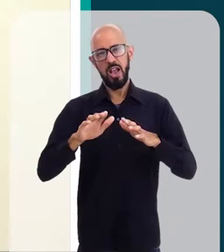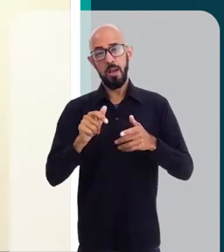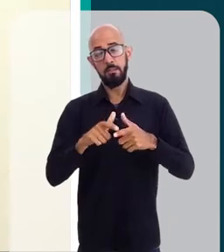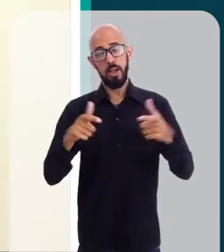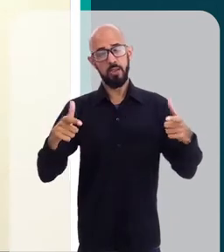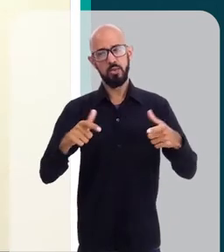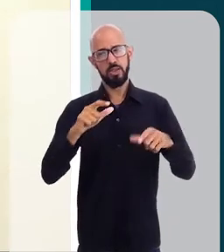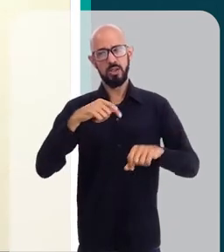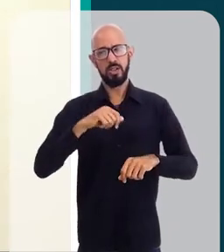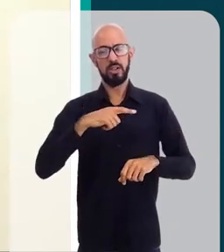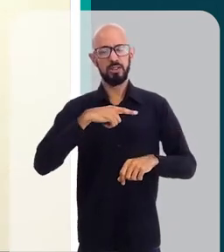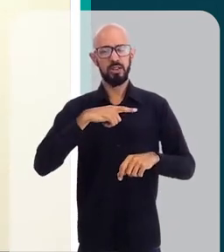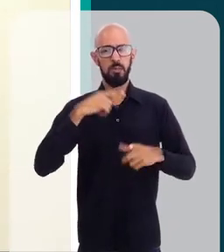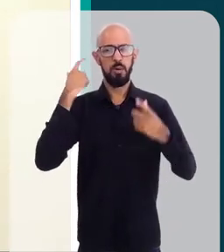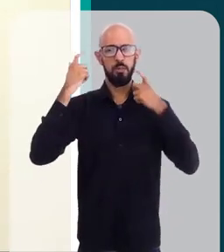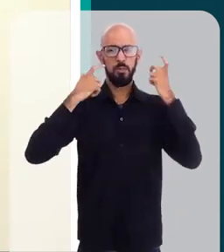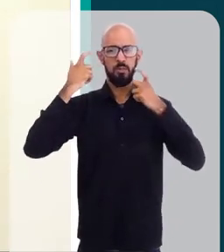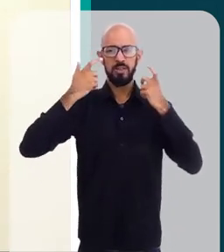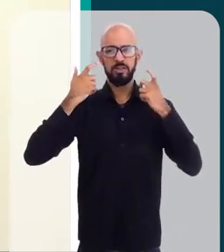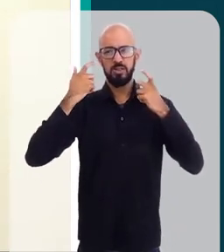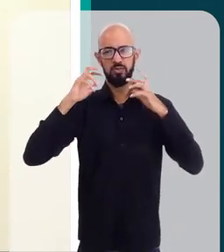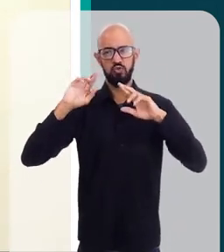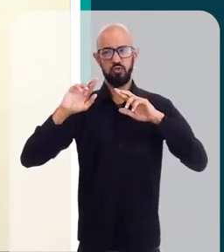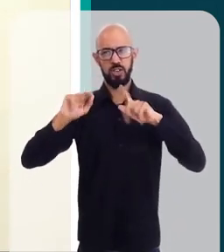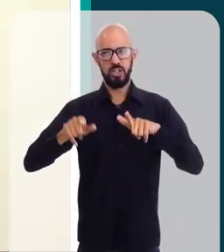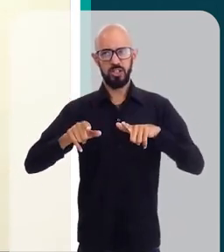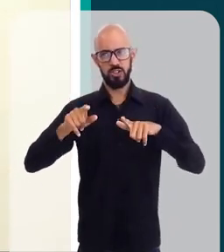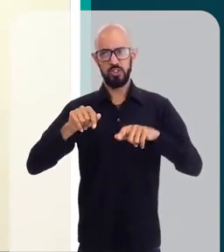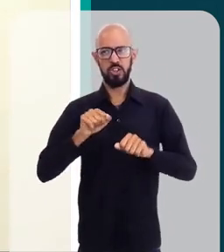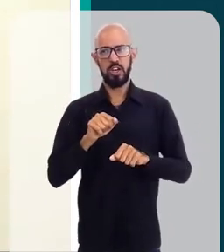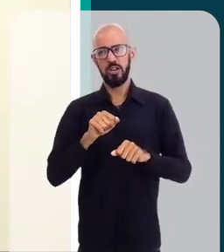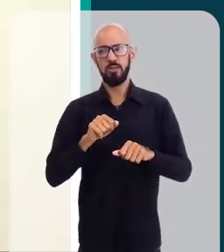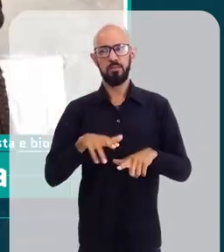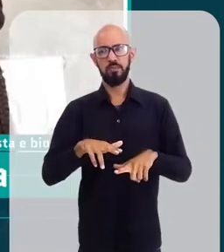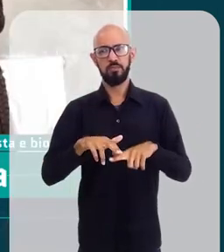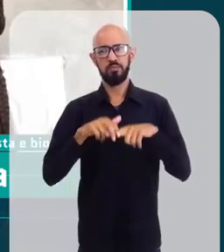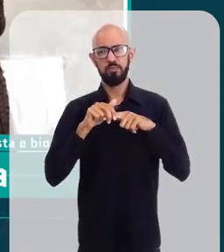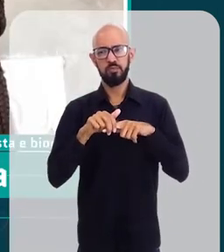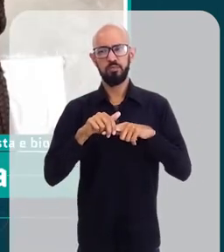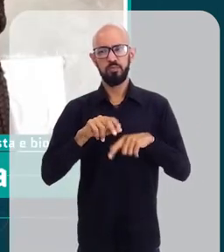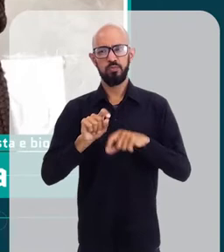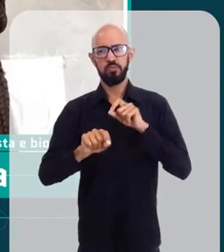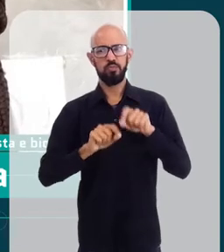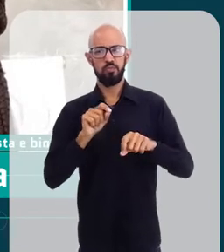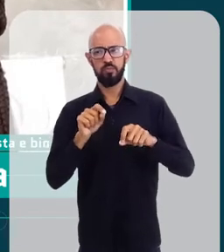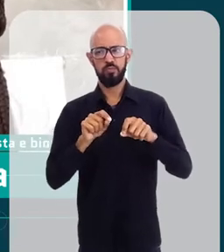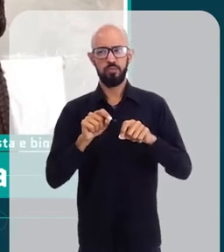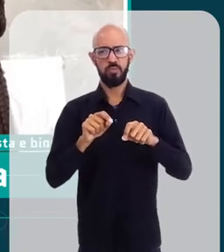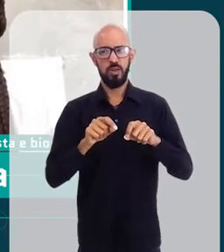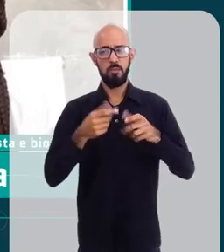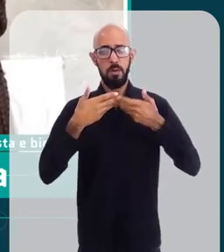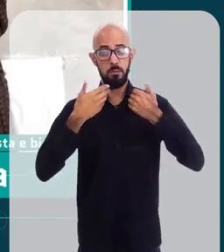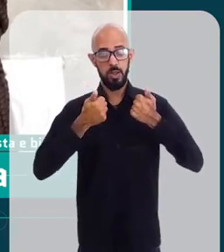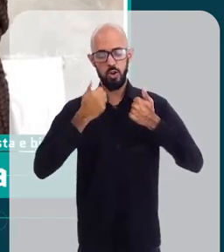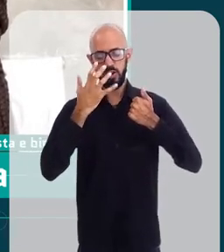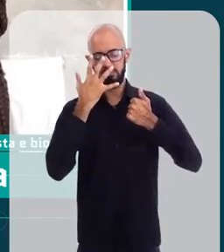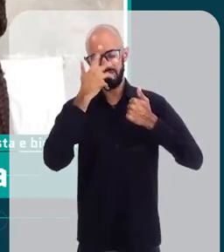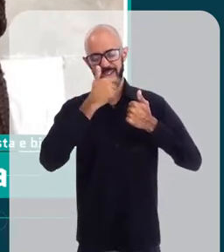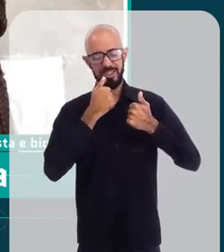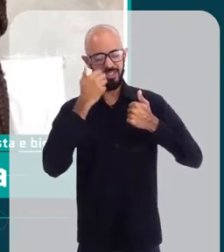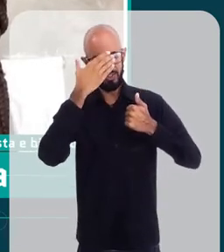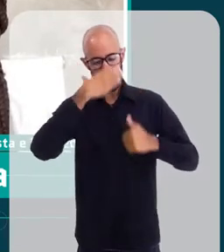esse paciente já vai chegar para você com uma preocupação diferenciada, buscando uma melhora